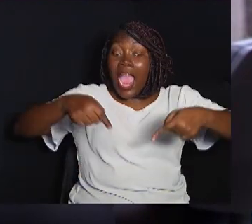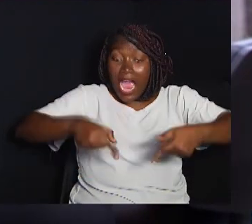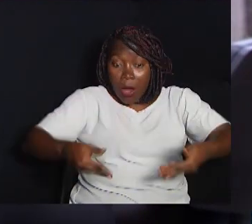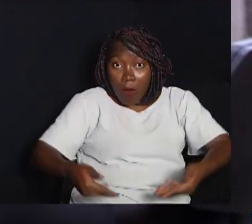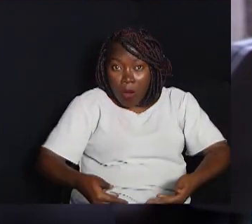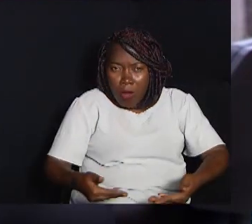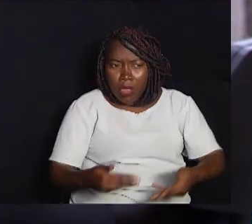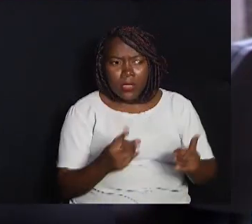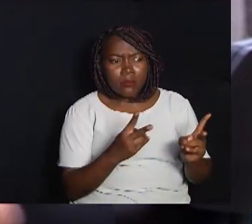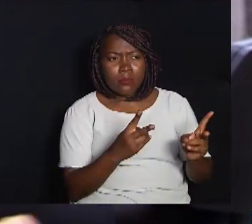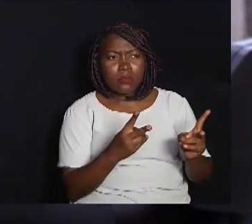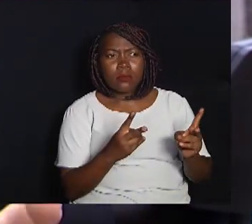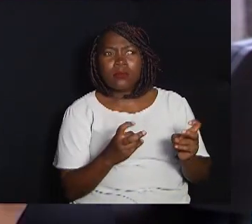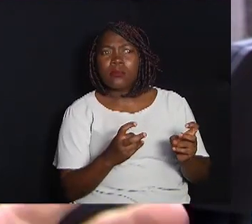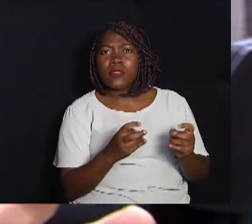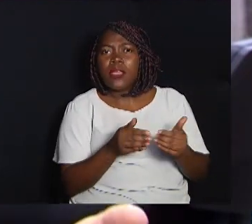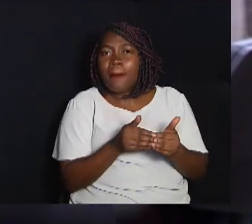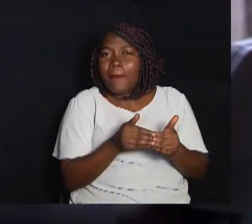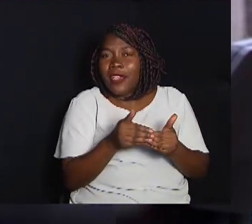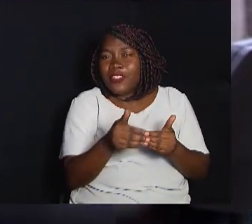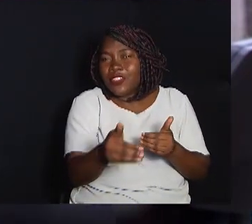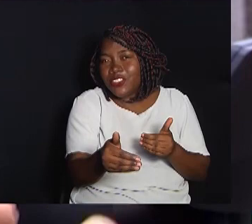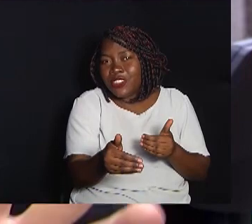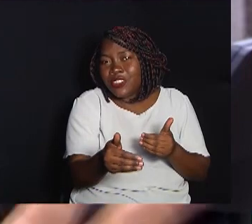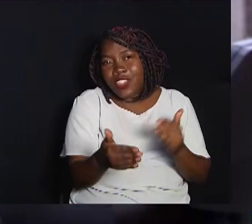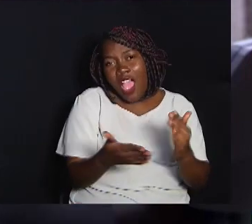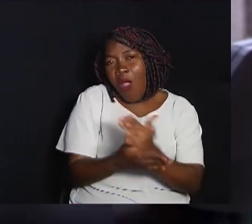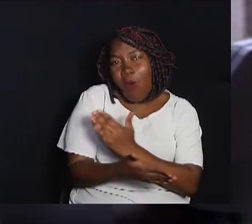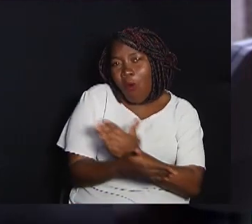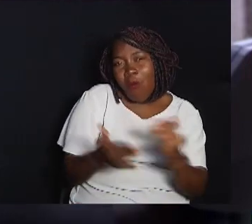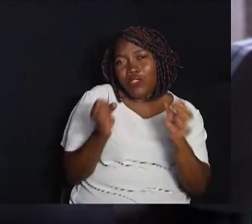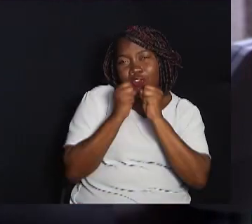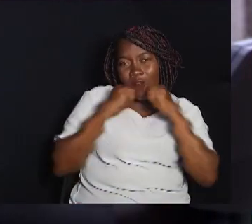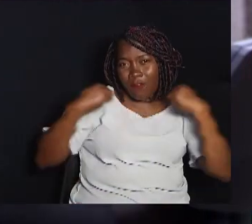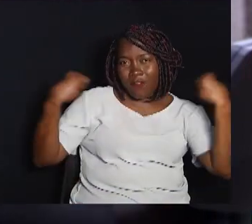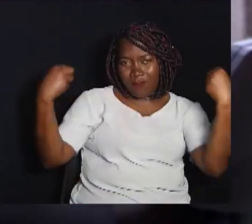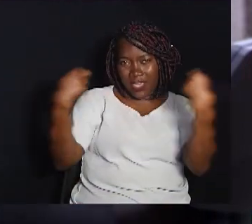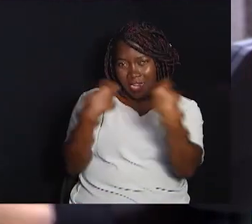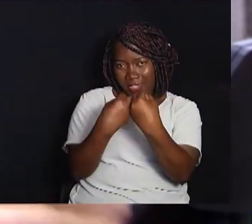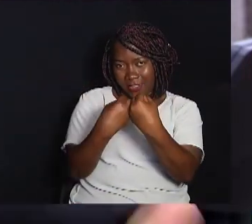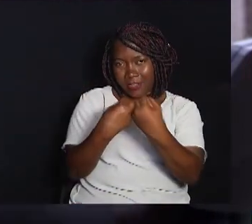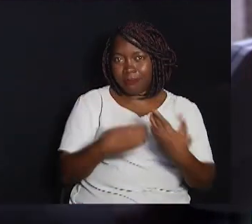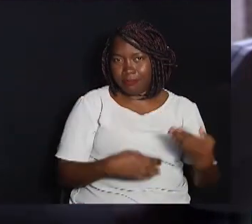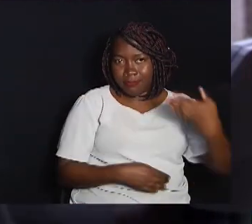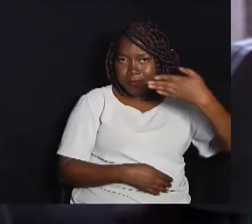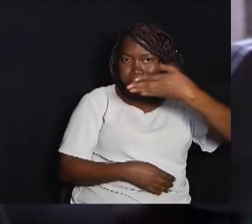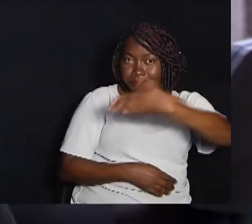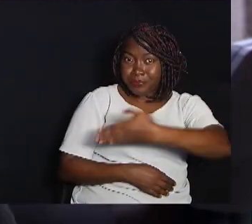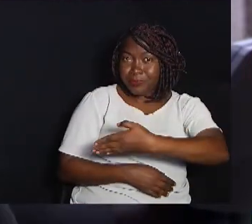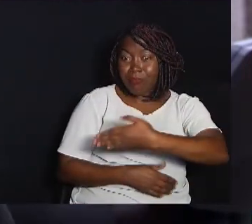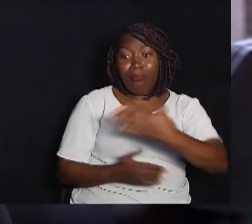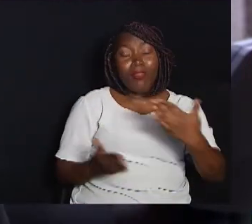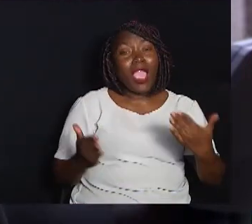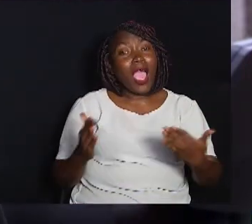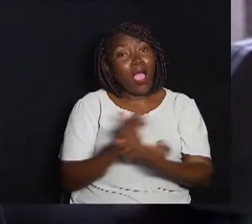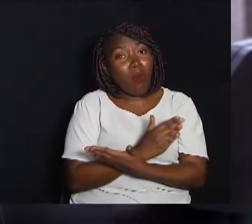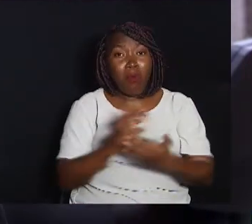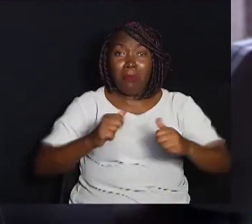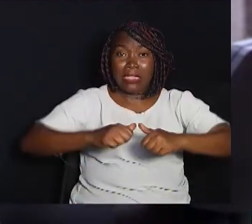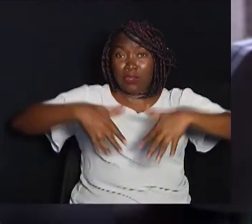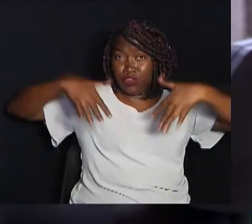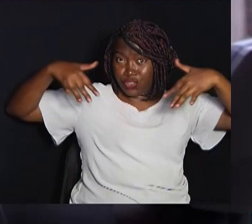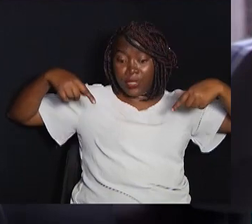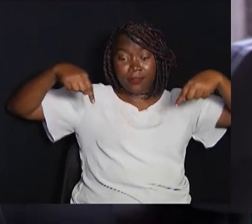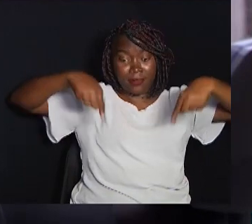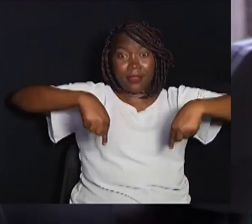percebido a partir de algumas conferências que nós participamos algumas audiências aqui na casa